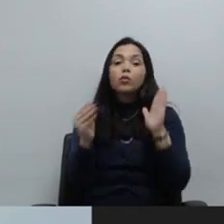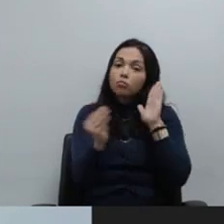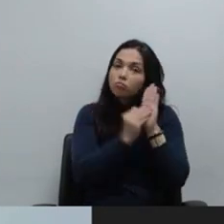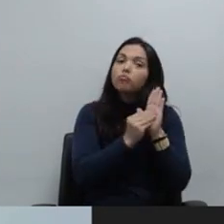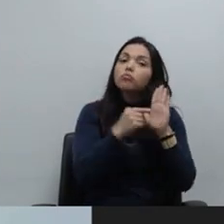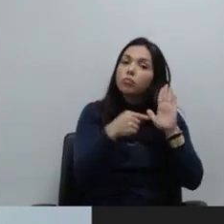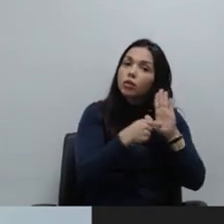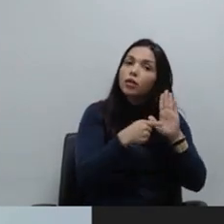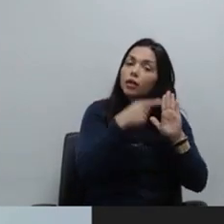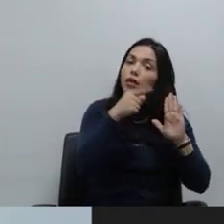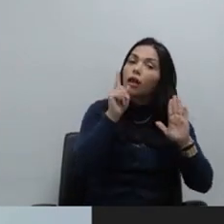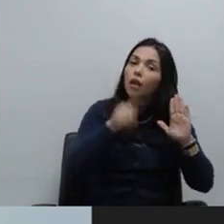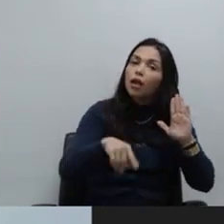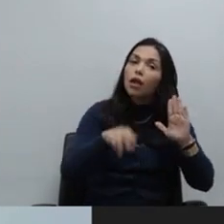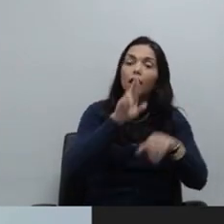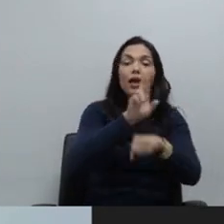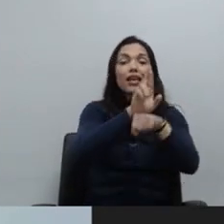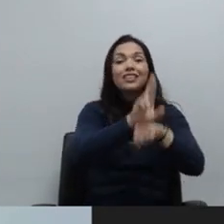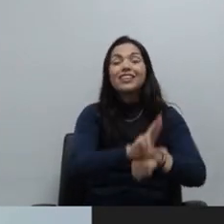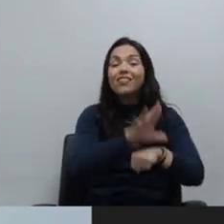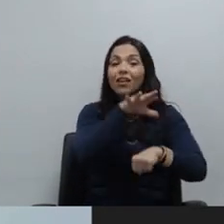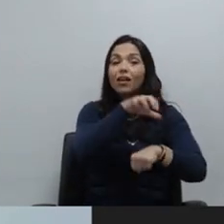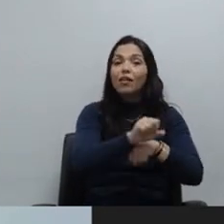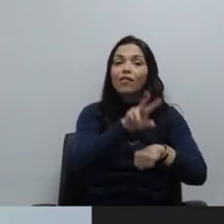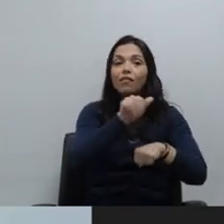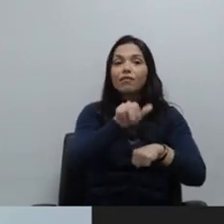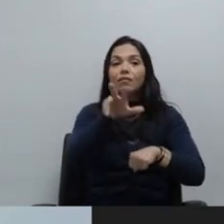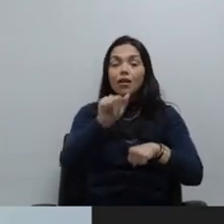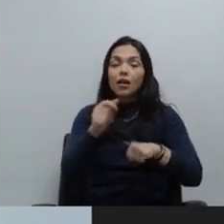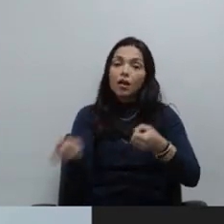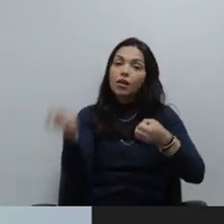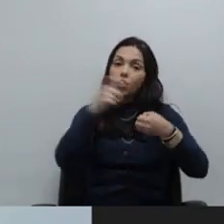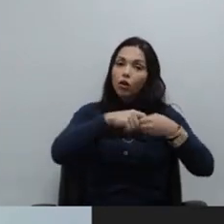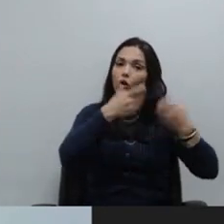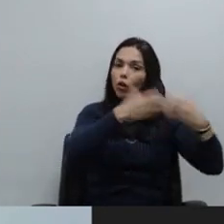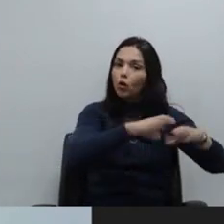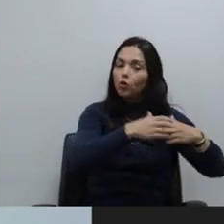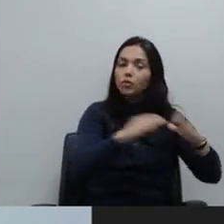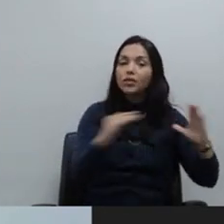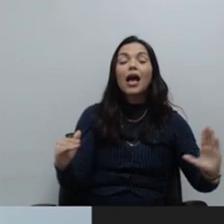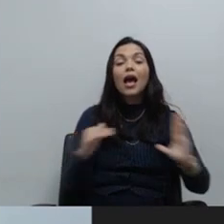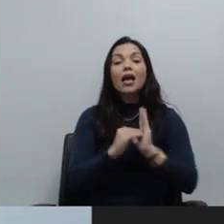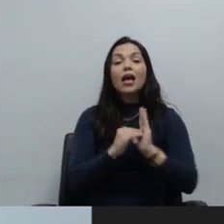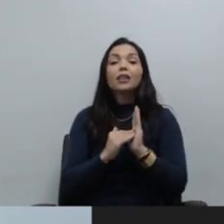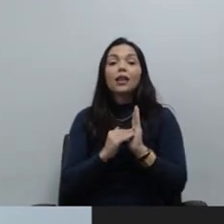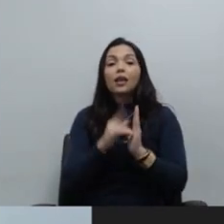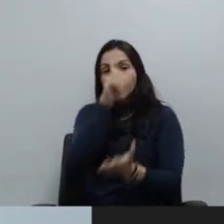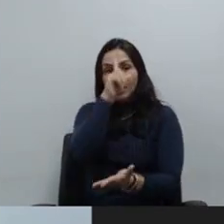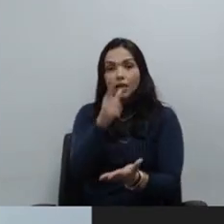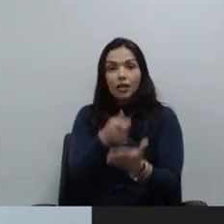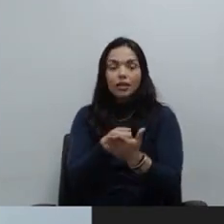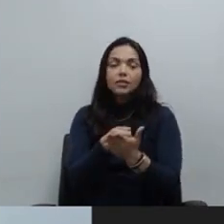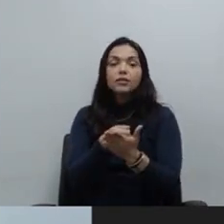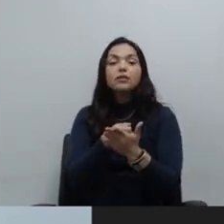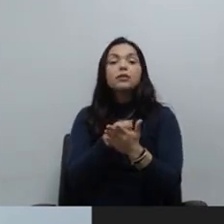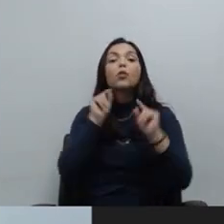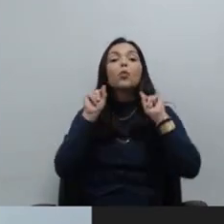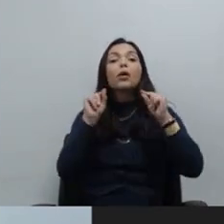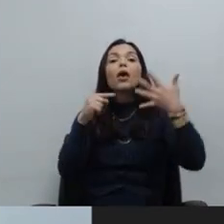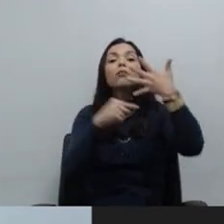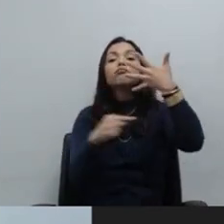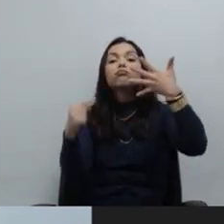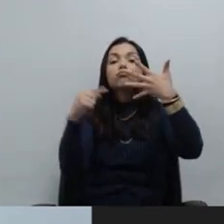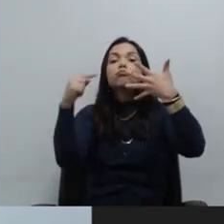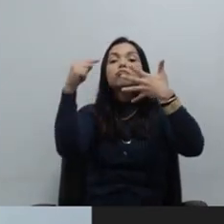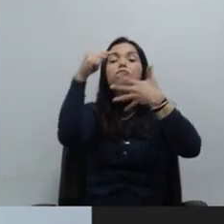determinou apenas a reserva de vaga e reintegração ao concurso, até que fosse proferida a decisão de mérito. Aí, então, de